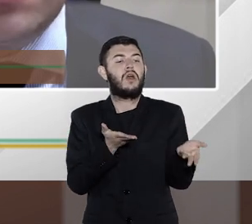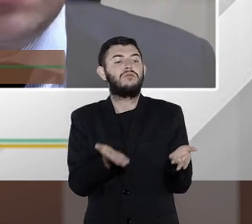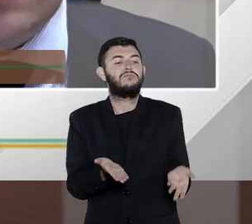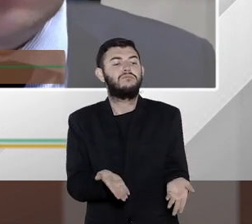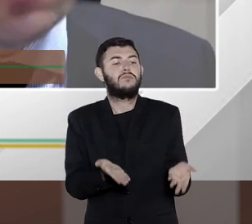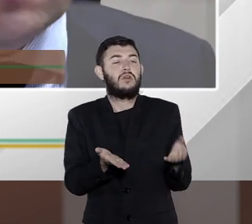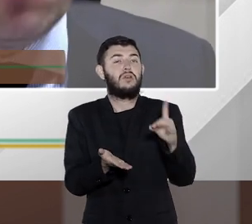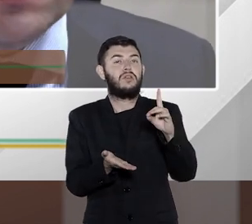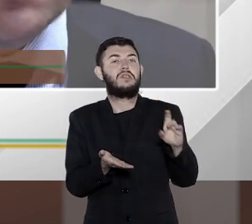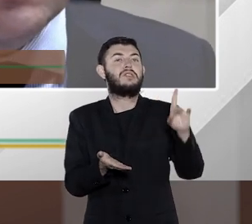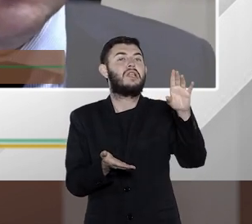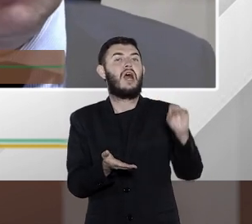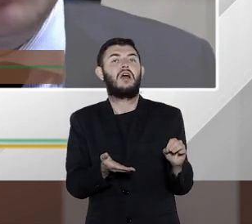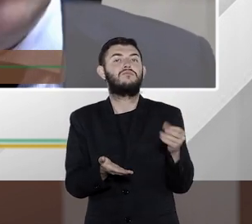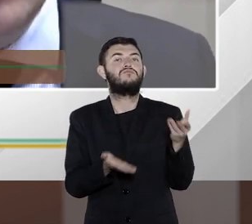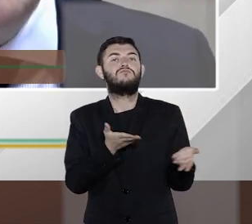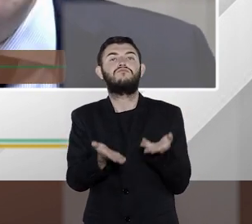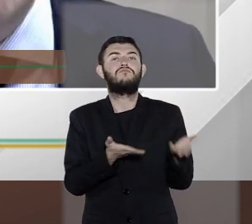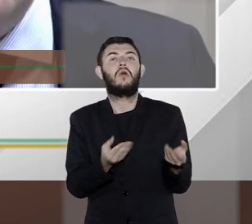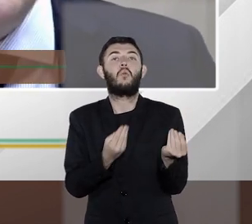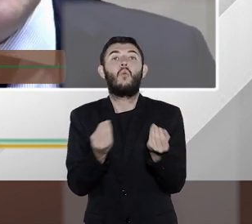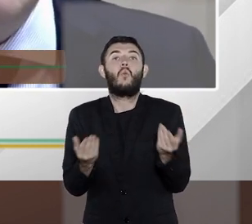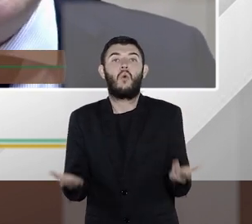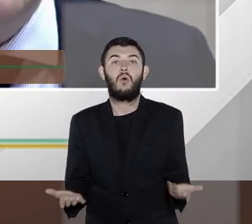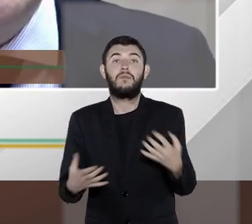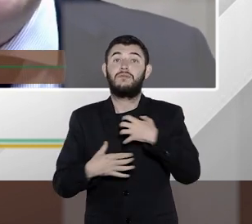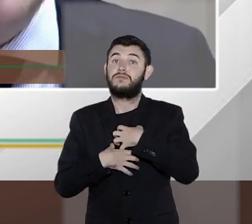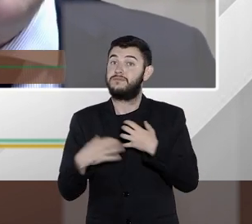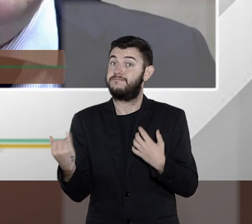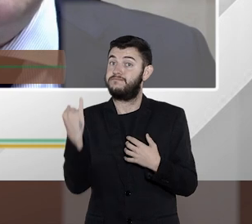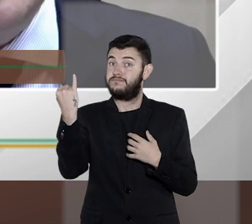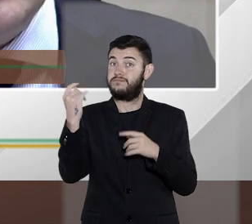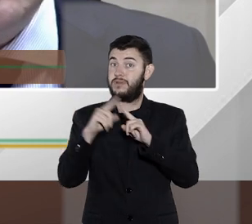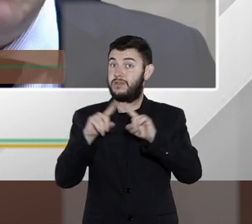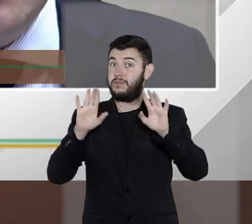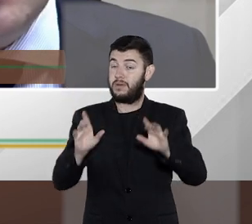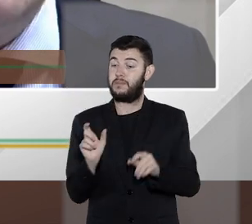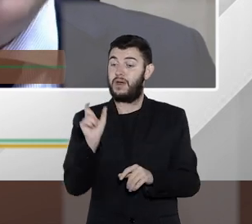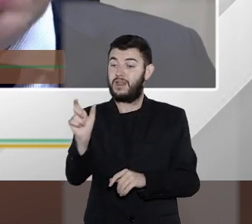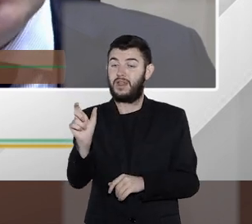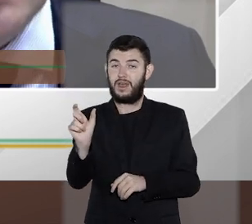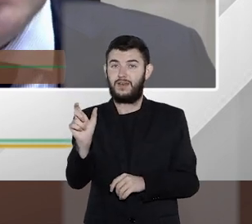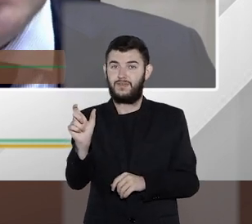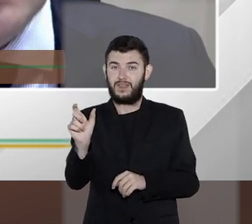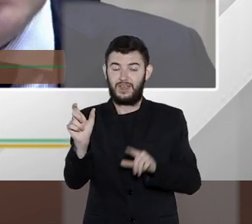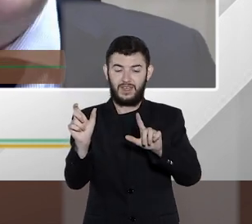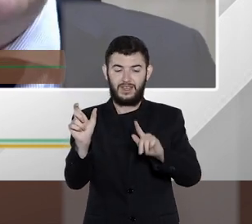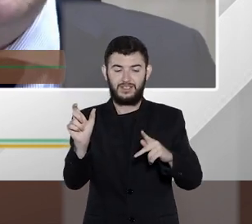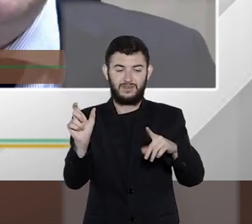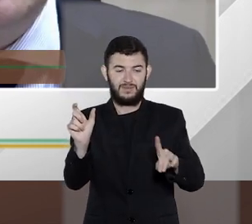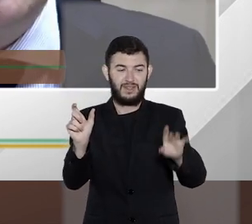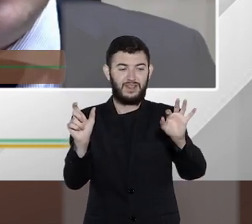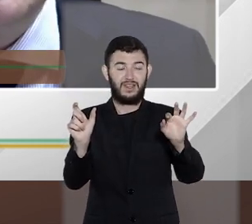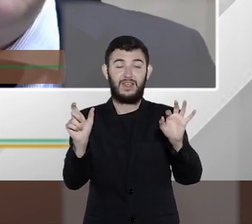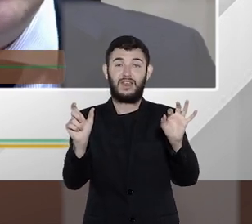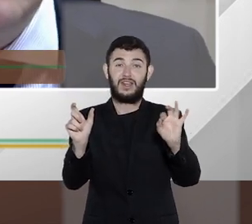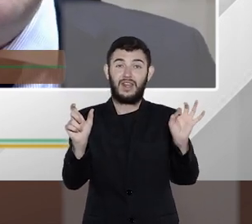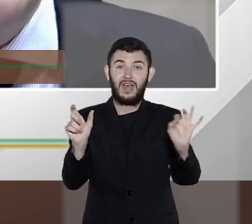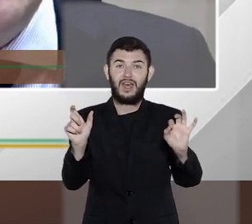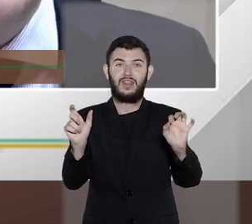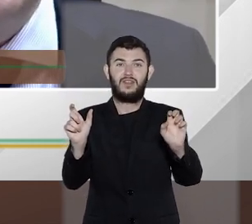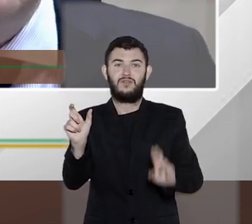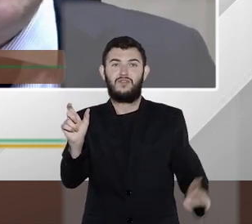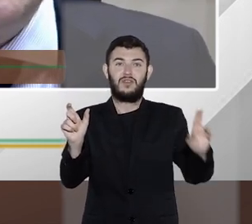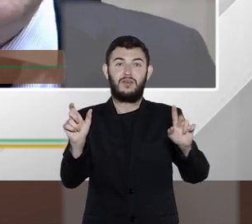dos dados, eu acho isso importantíssimo e uma palavra que é utilizada não na LGPD mas indiretamente a LGPD também trata